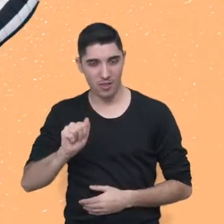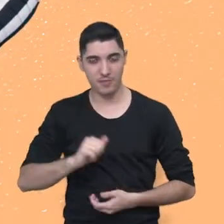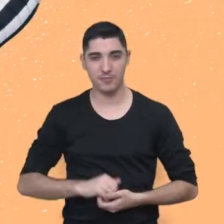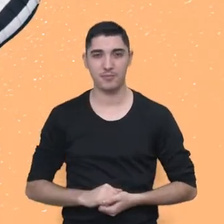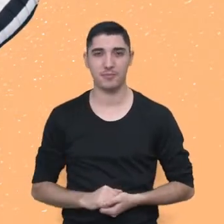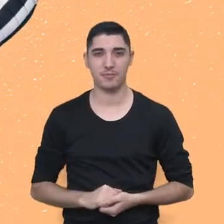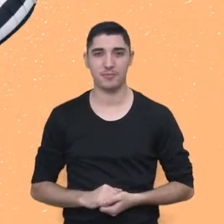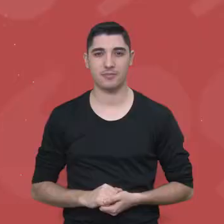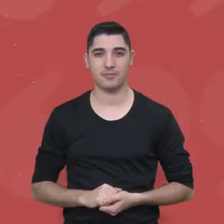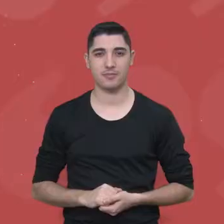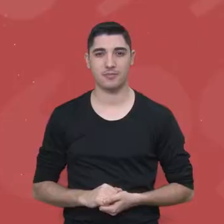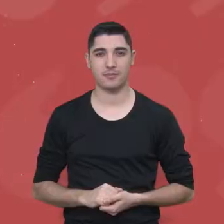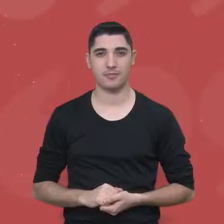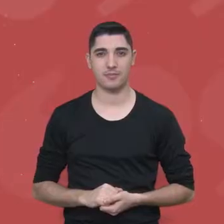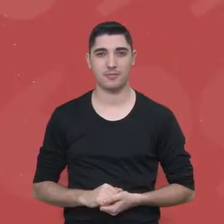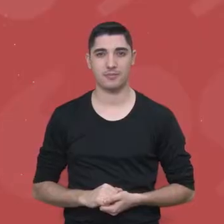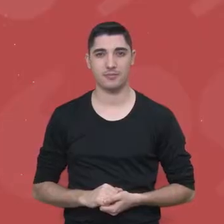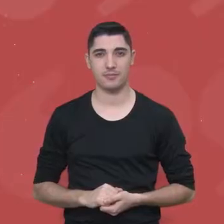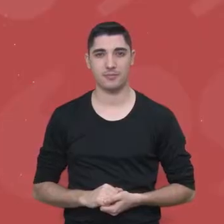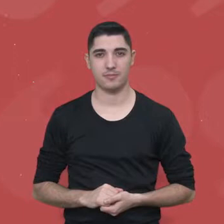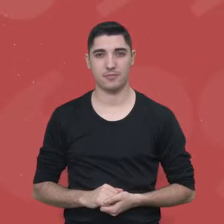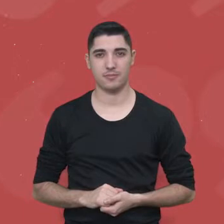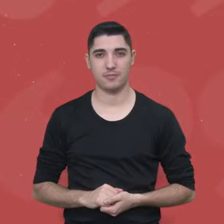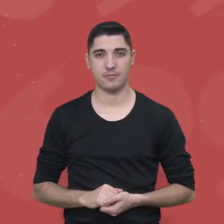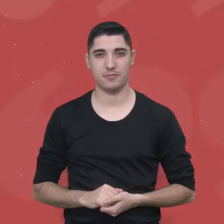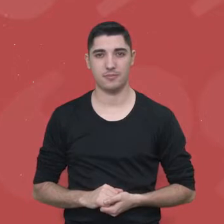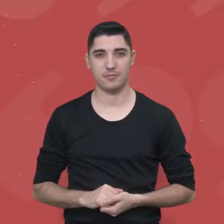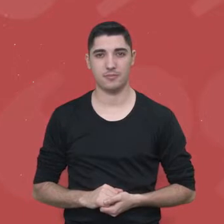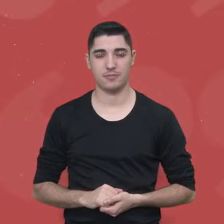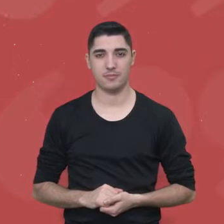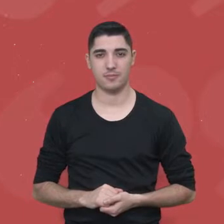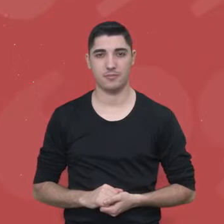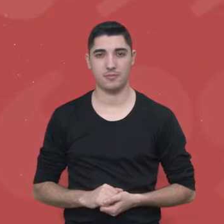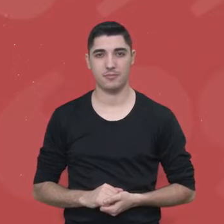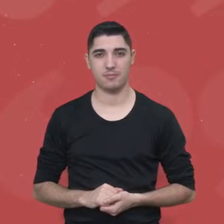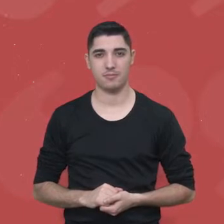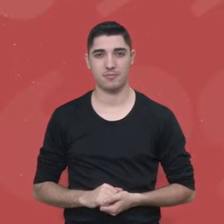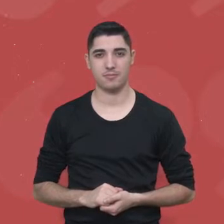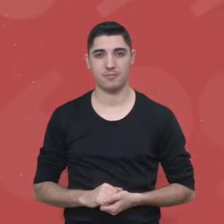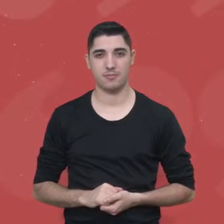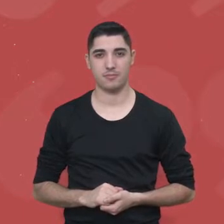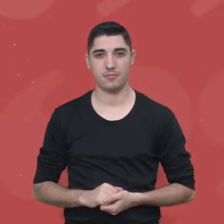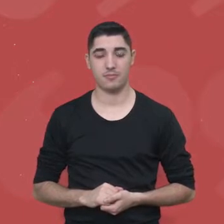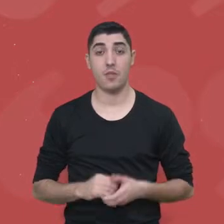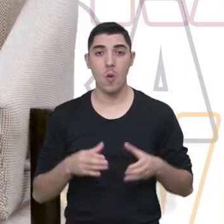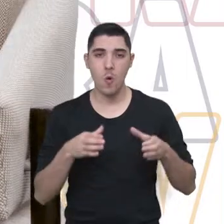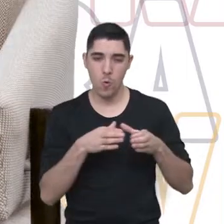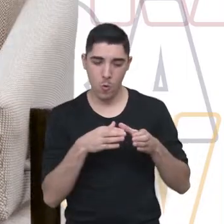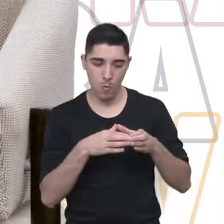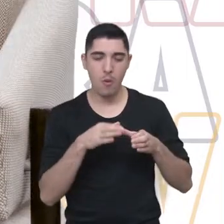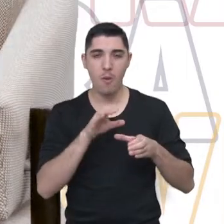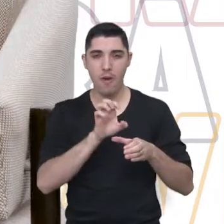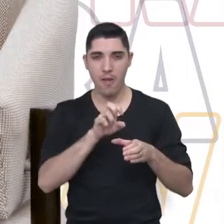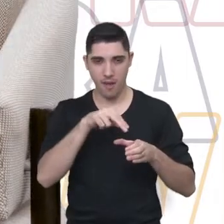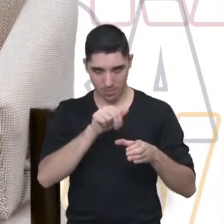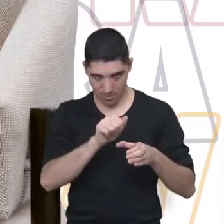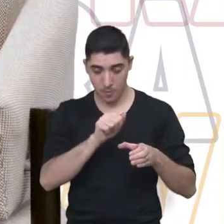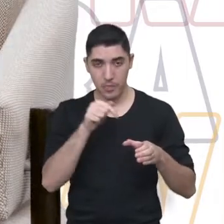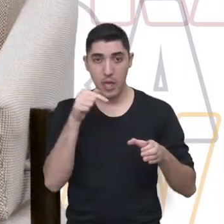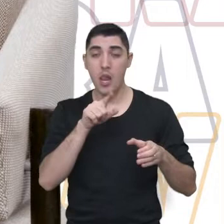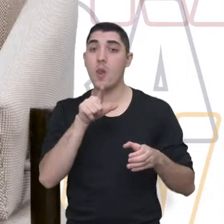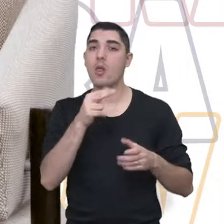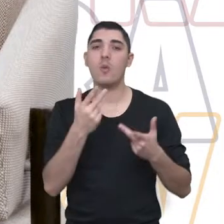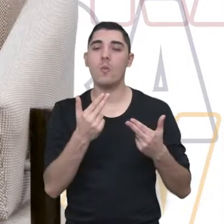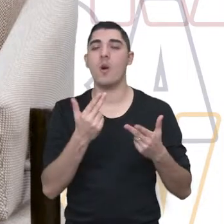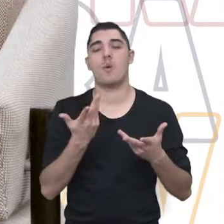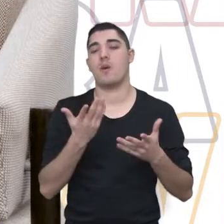Dora Helena. O que é o ENA e o que ele representa? Então, o ENA, ele é